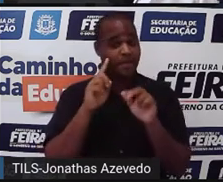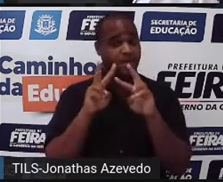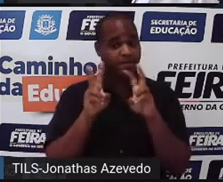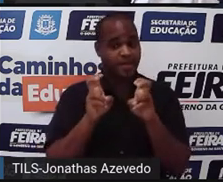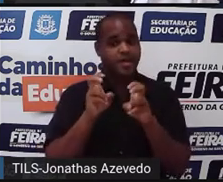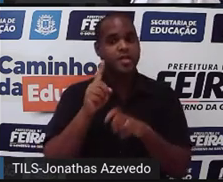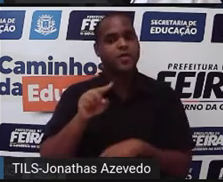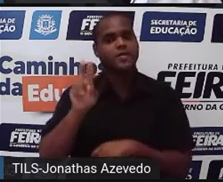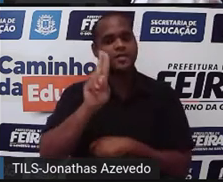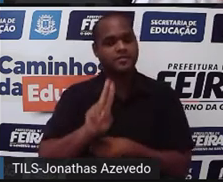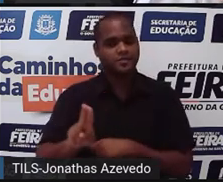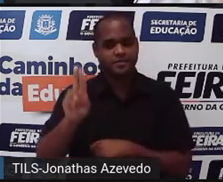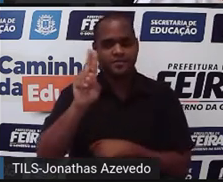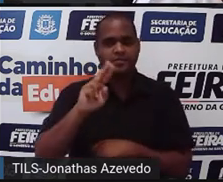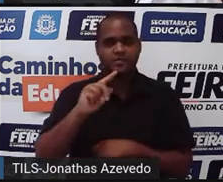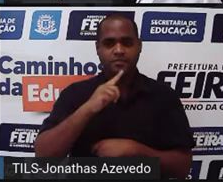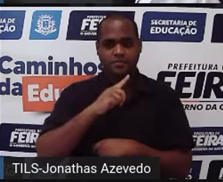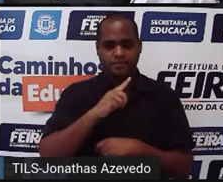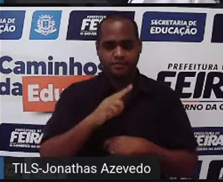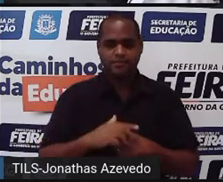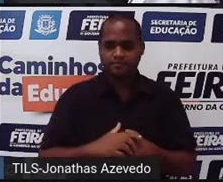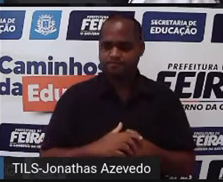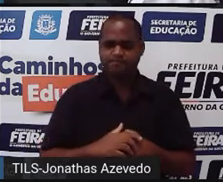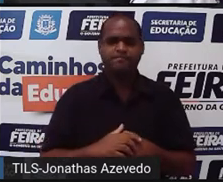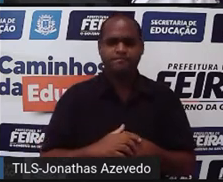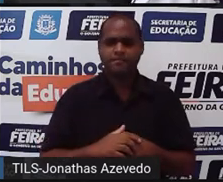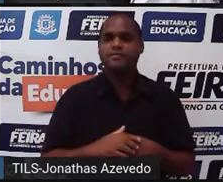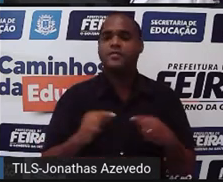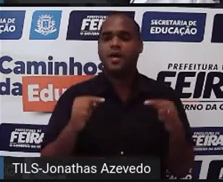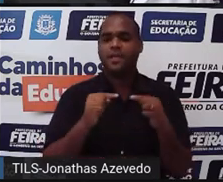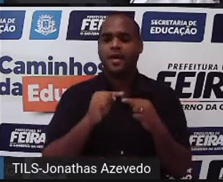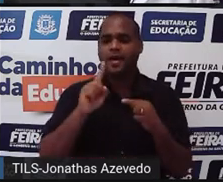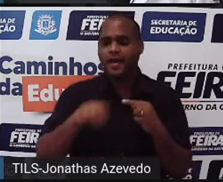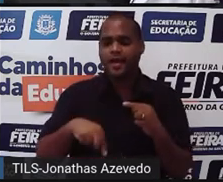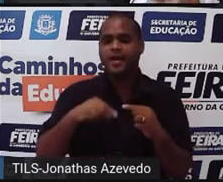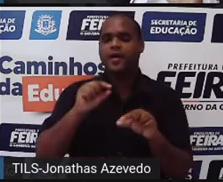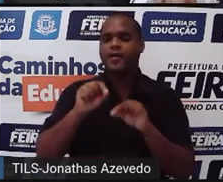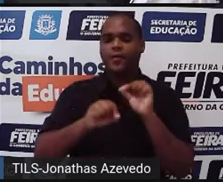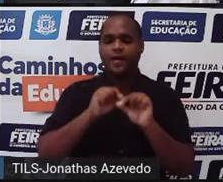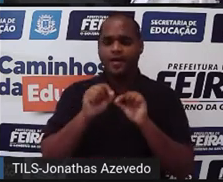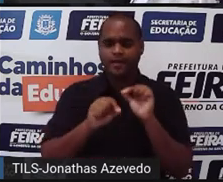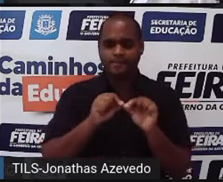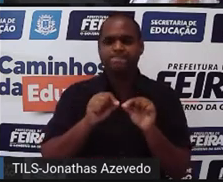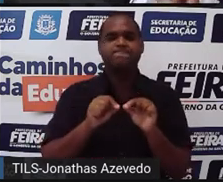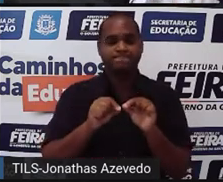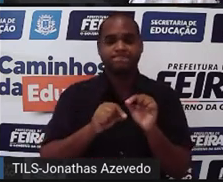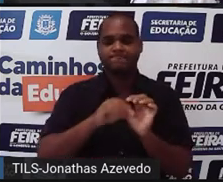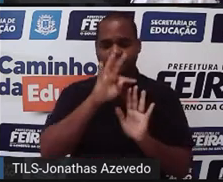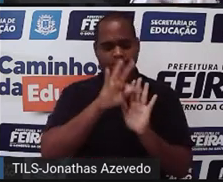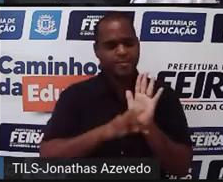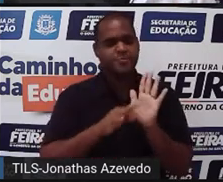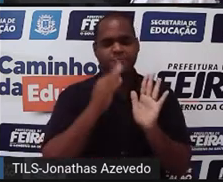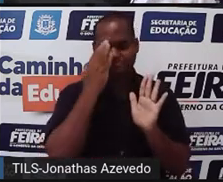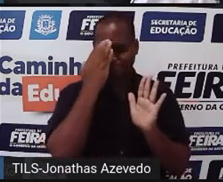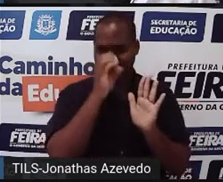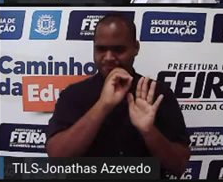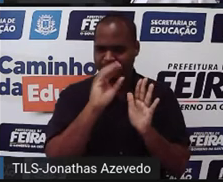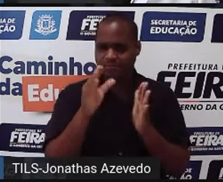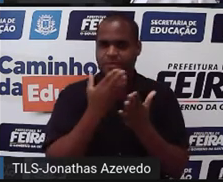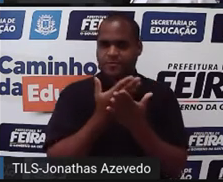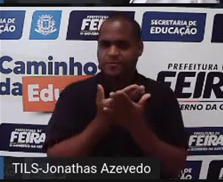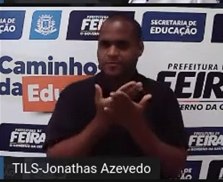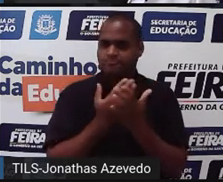usa, o quanto a interpretação é importante para estudar